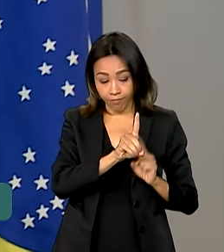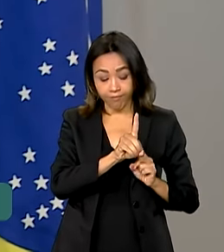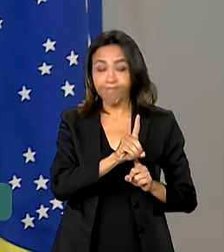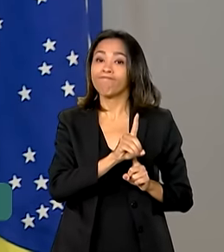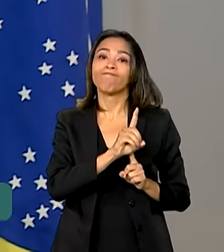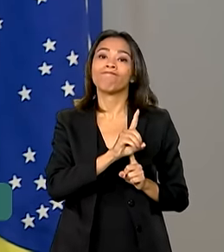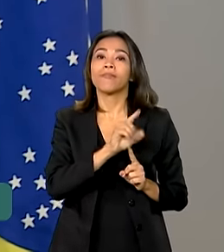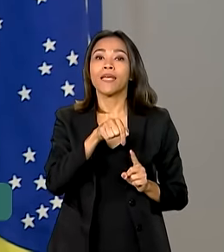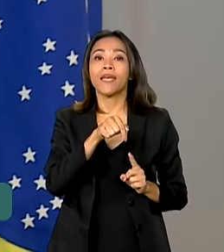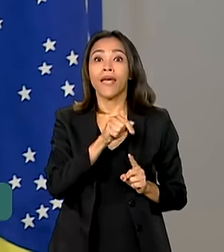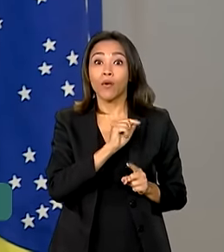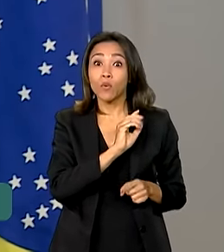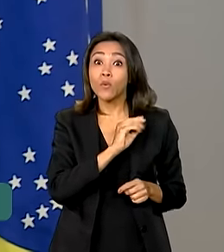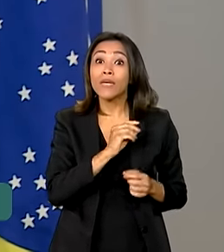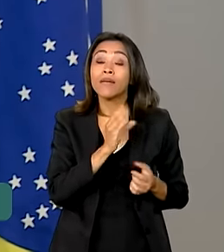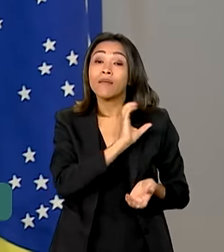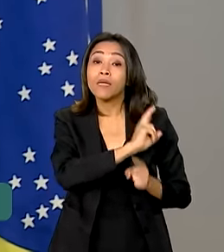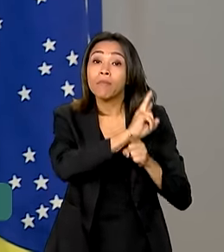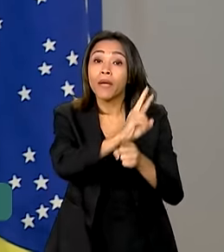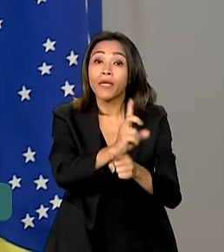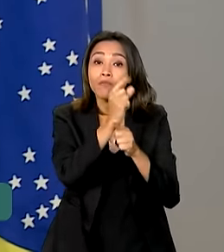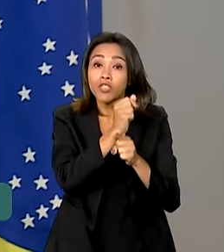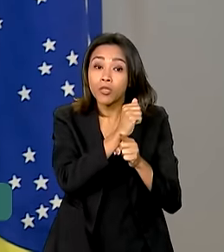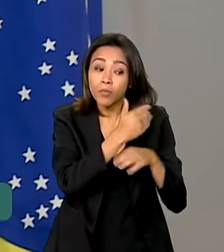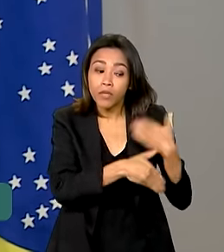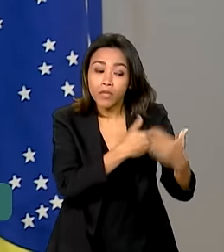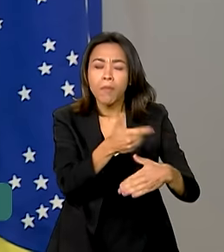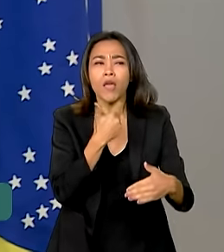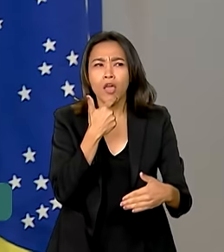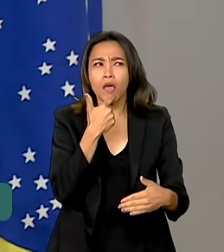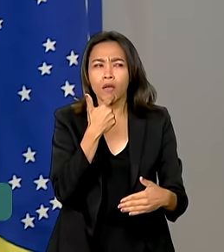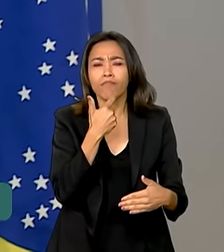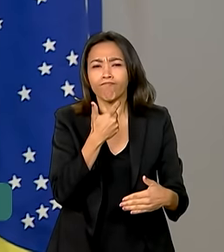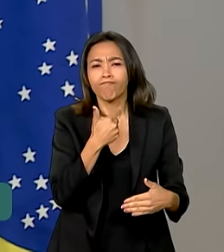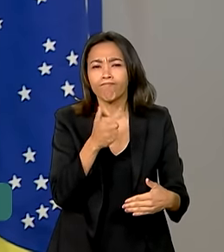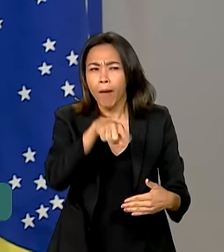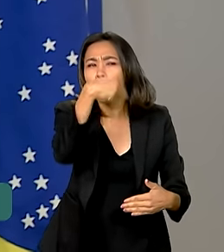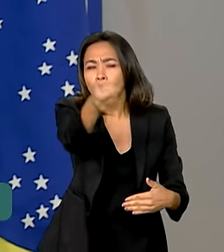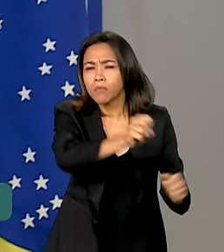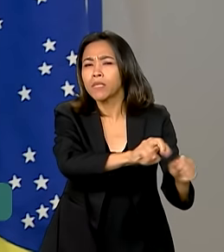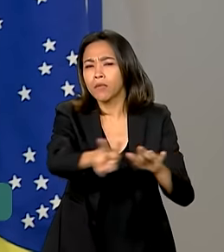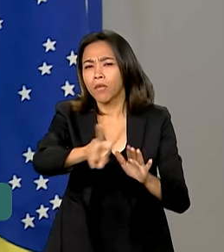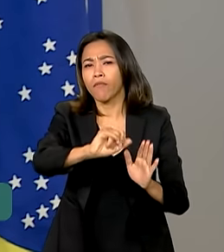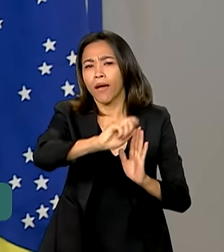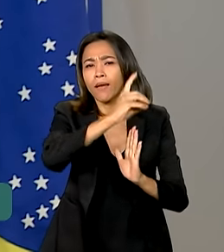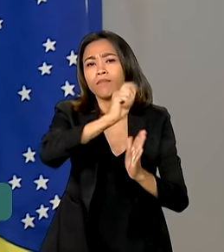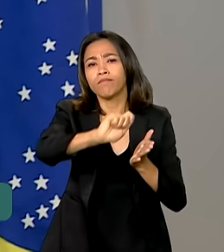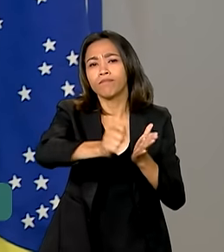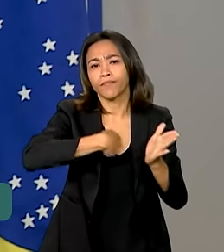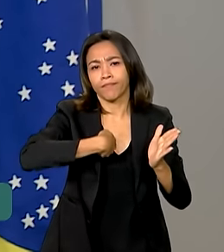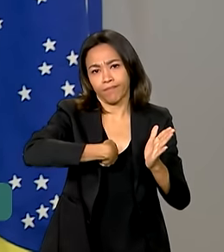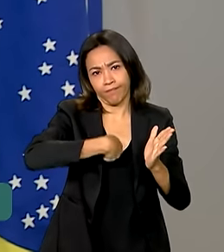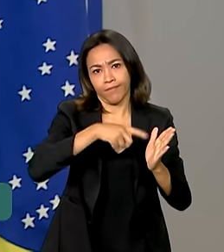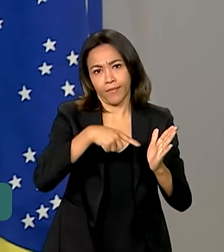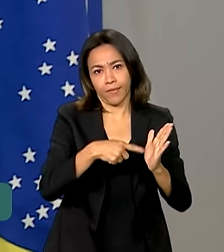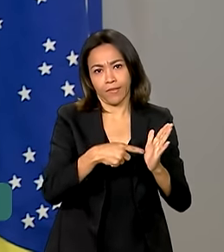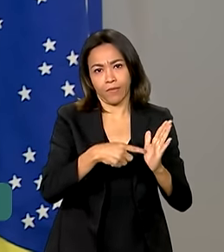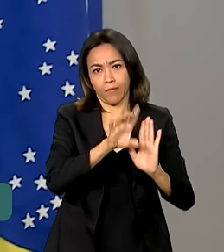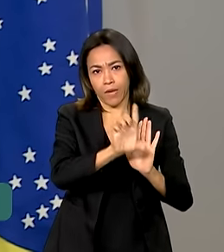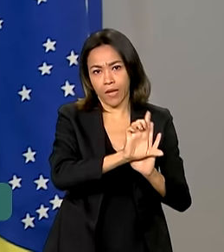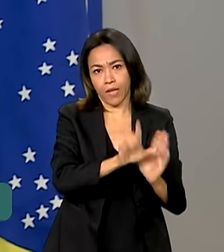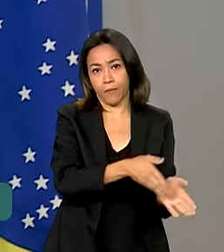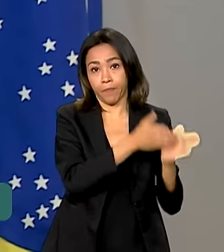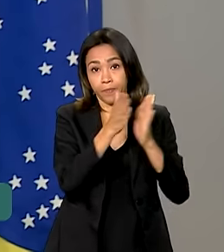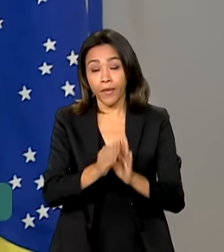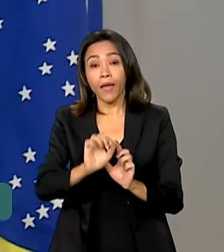Desenvolvimento. O presidente Lula deve estar sancionando, provavelmente, na próxima semana ou na outra. Nós temos